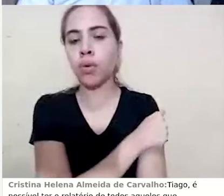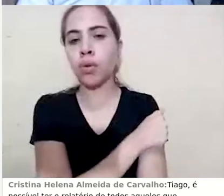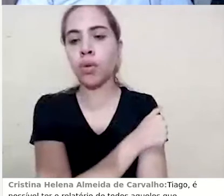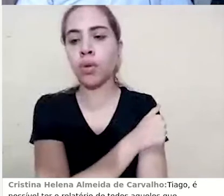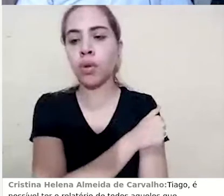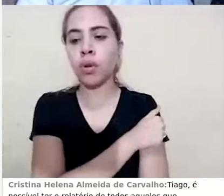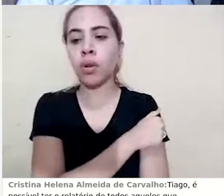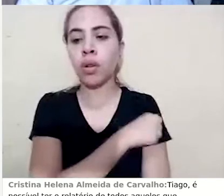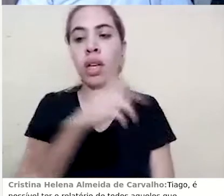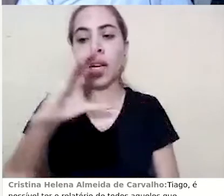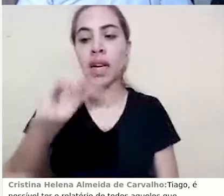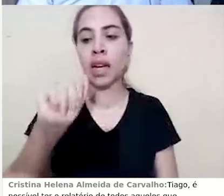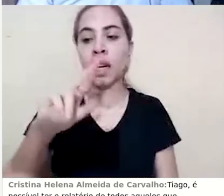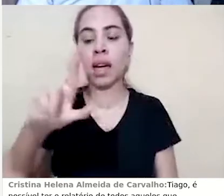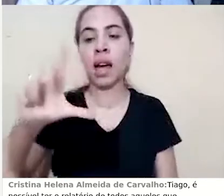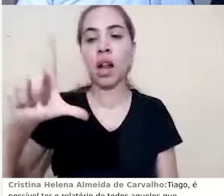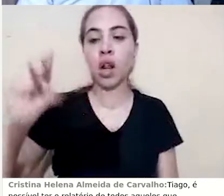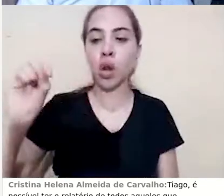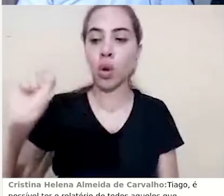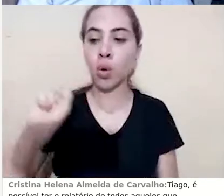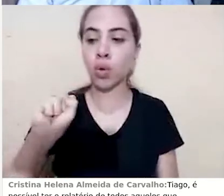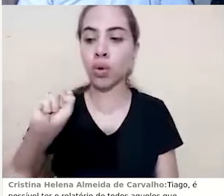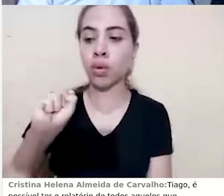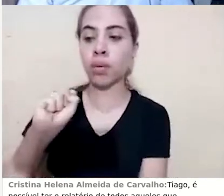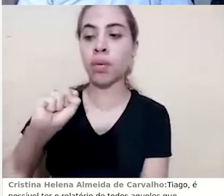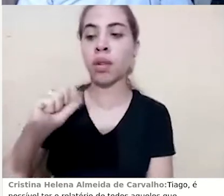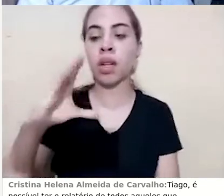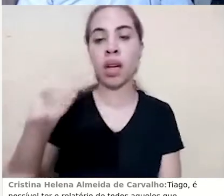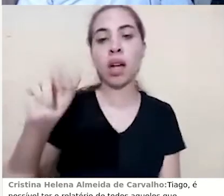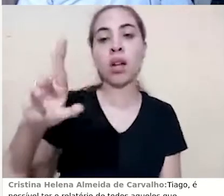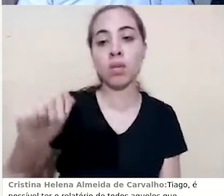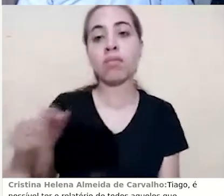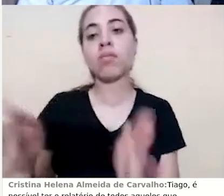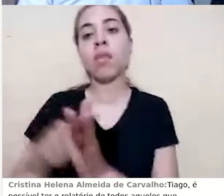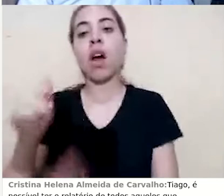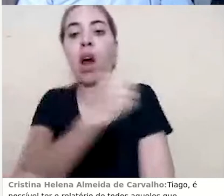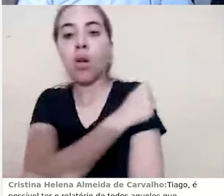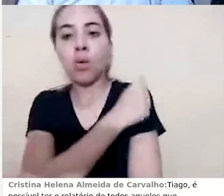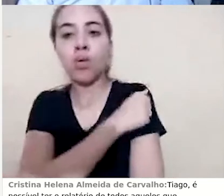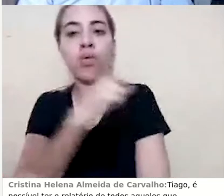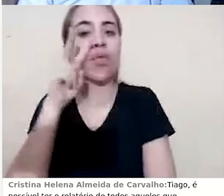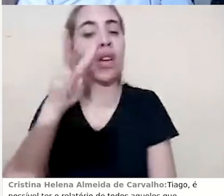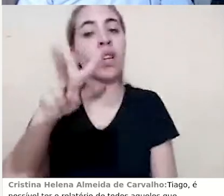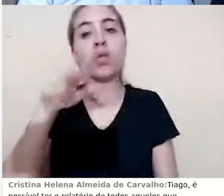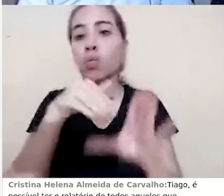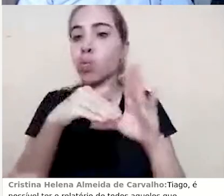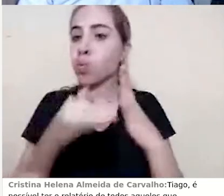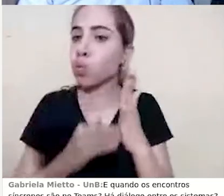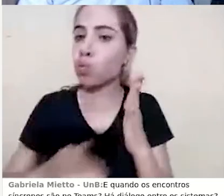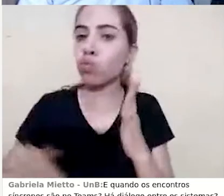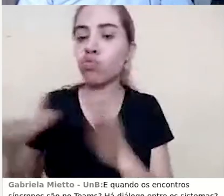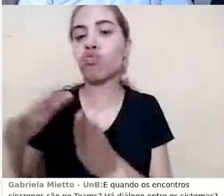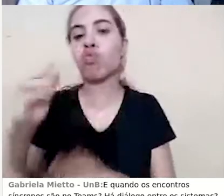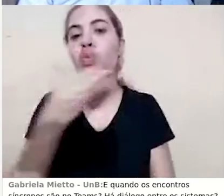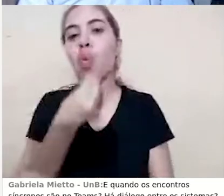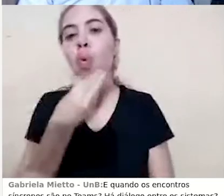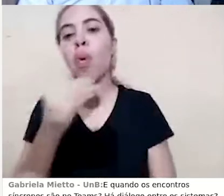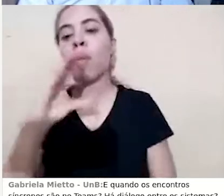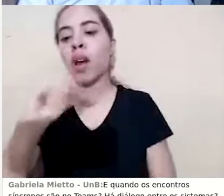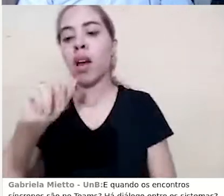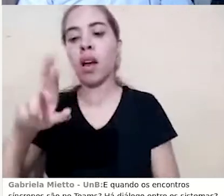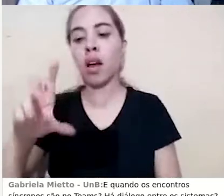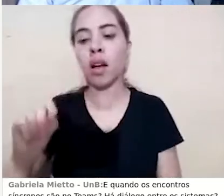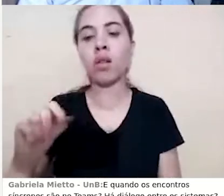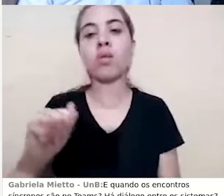Carlos, eu quero identificar todos os logs do aluno, eu vejo tudo que o Carlos fez, eu sei que ele acessou no dia 19,